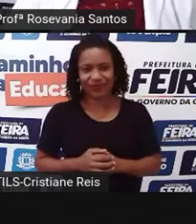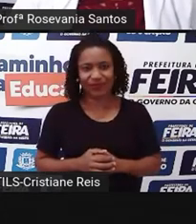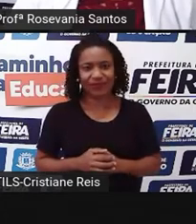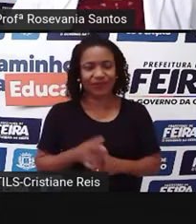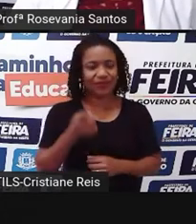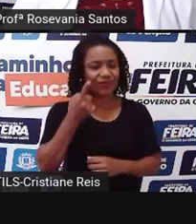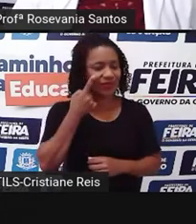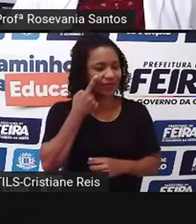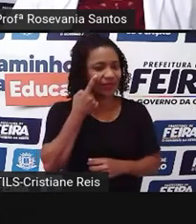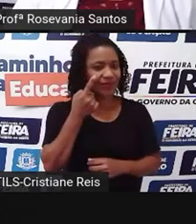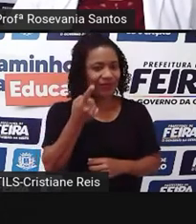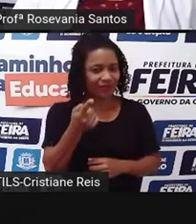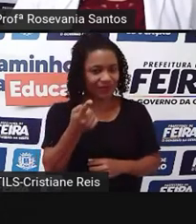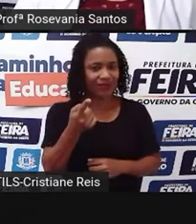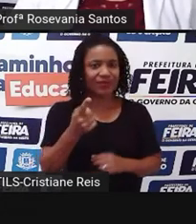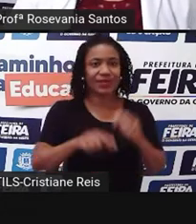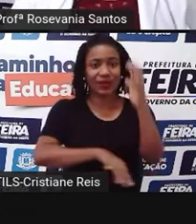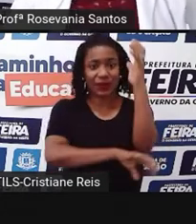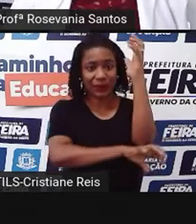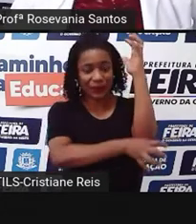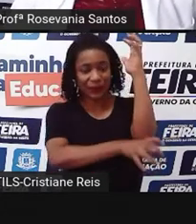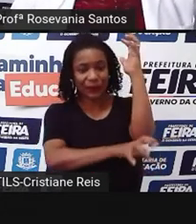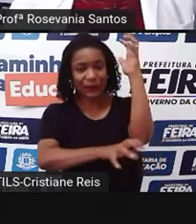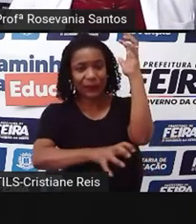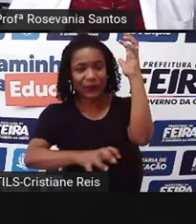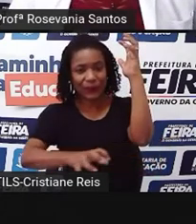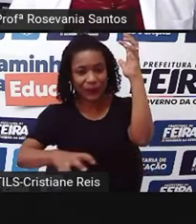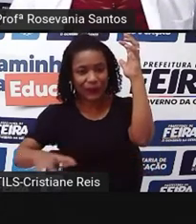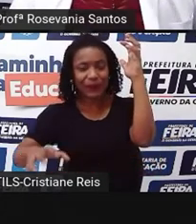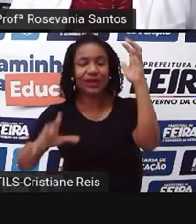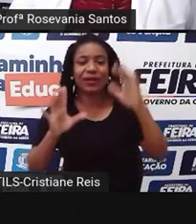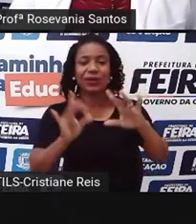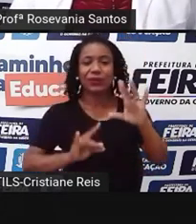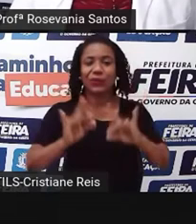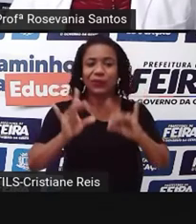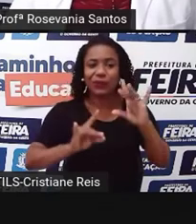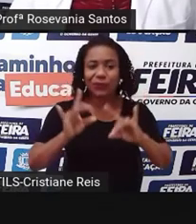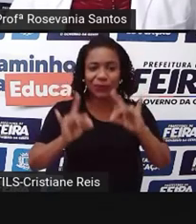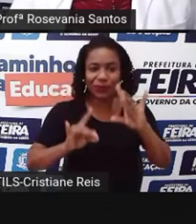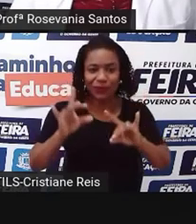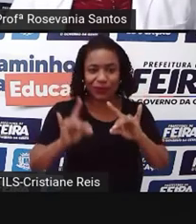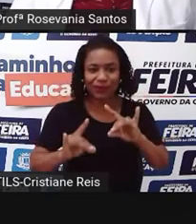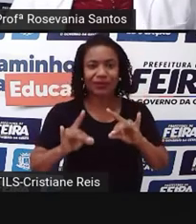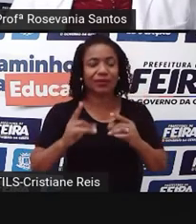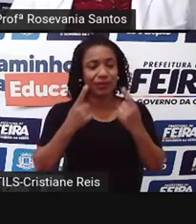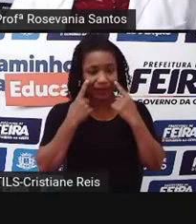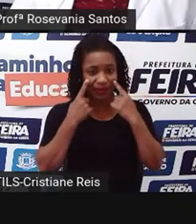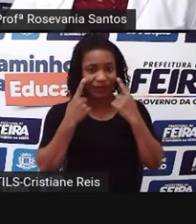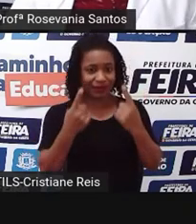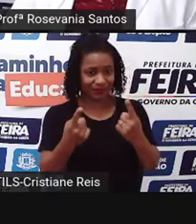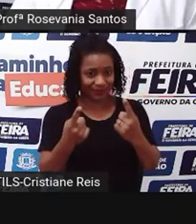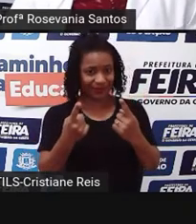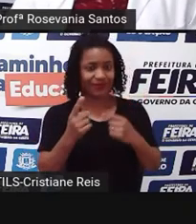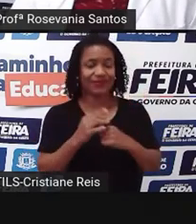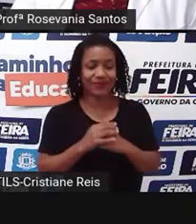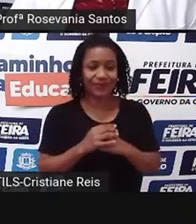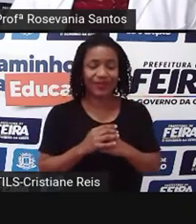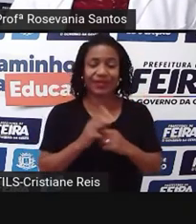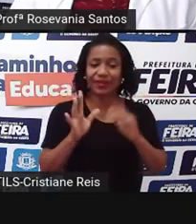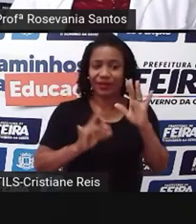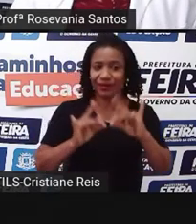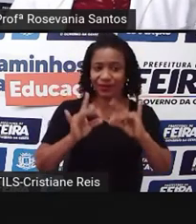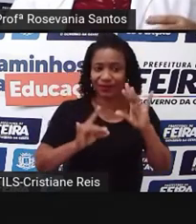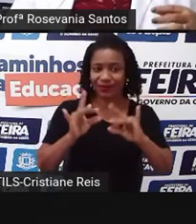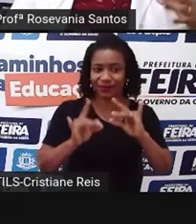vamos dizer assim, nesses espaços de manguezais, gente, além de ter essas vegetações, a vegetação do mangue,